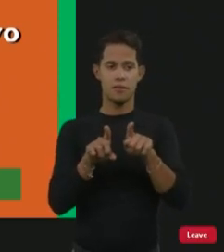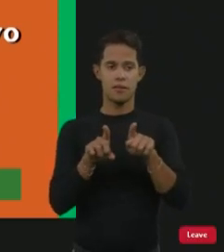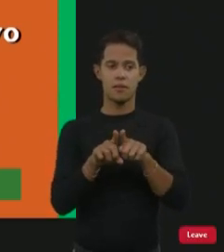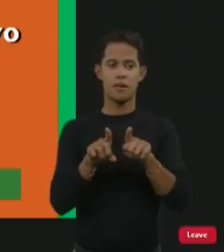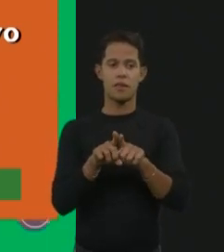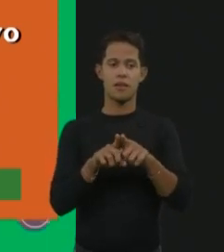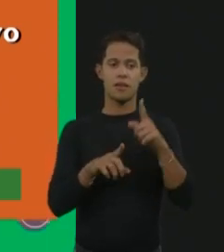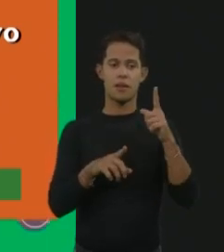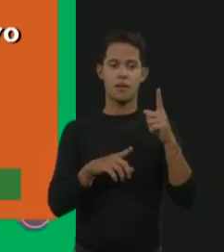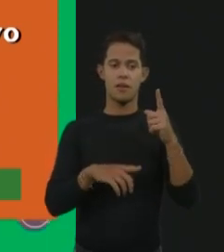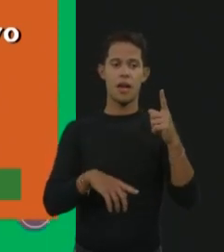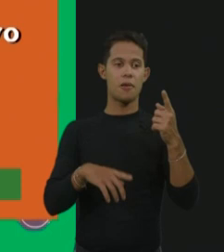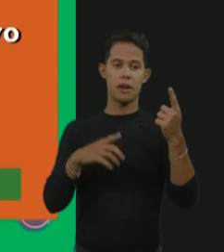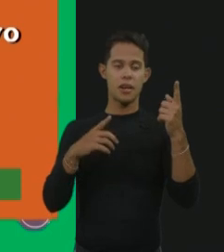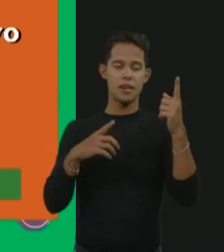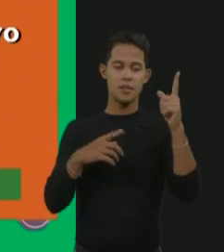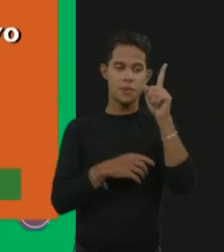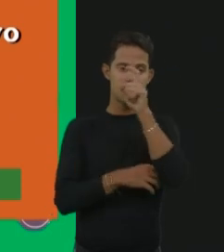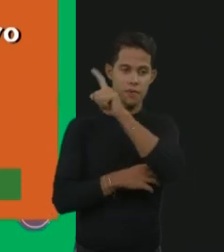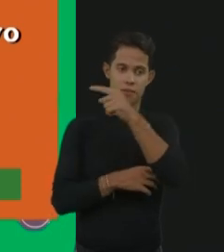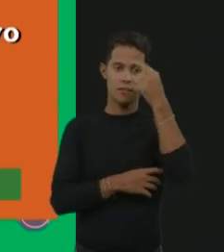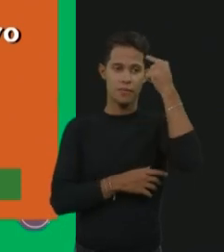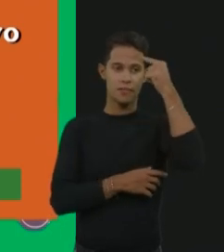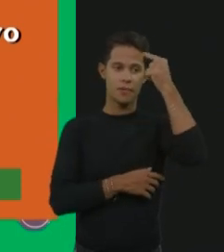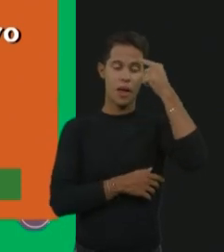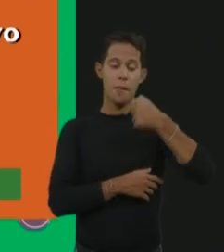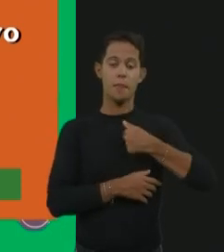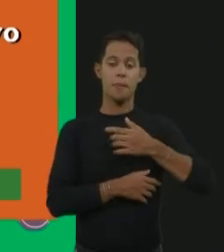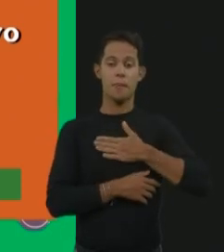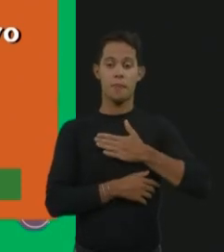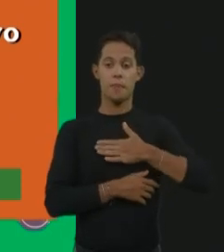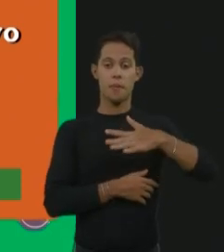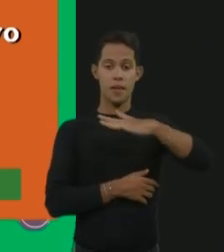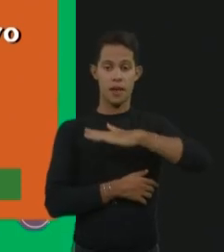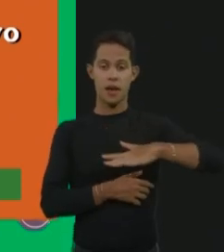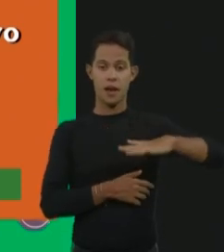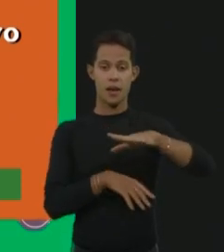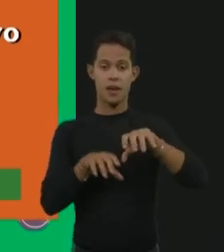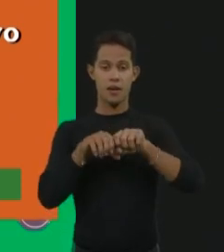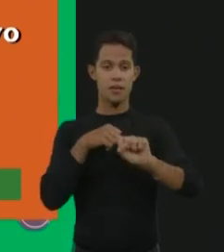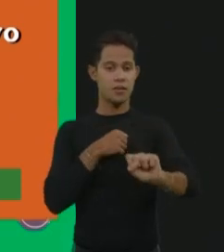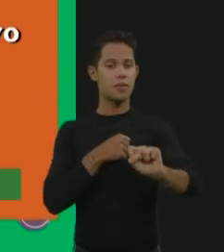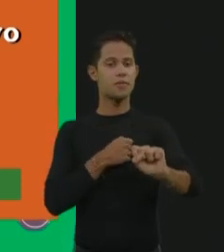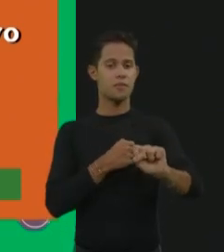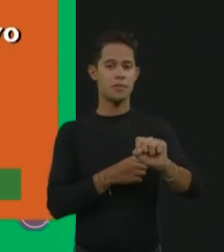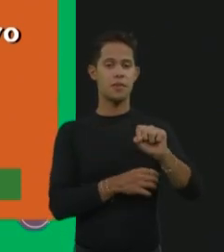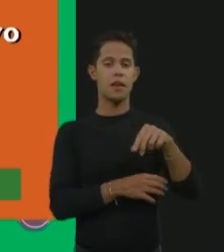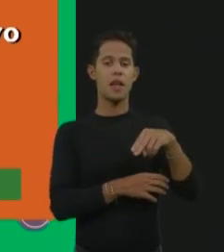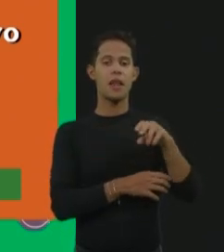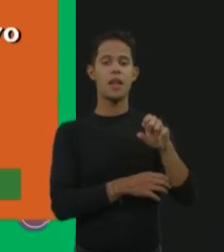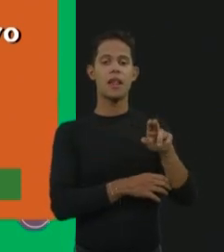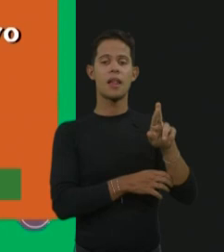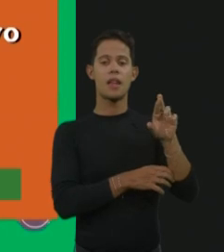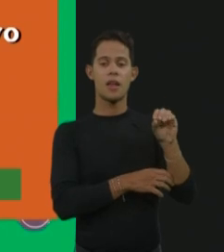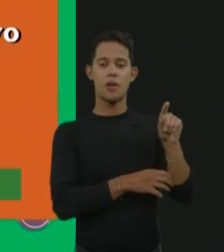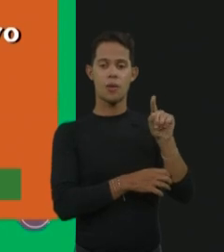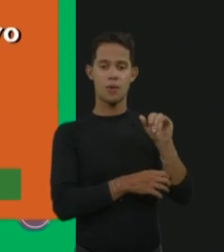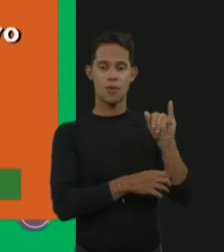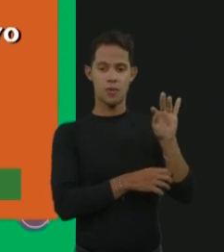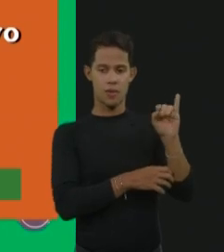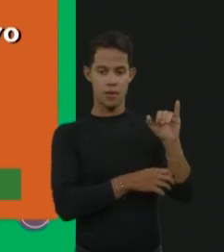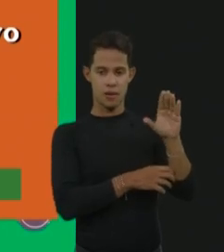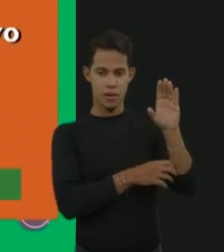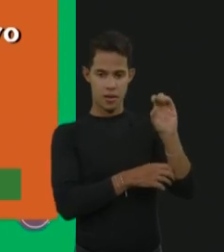pensar, né? A minha área de formação é em erros inatos, assim, e ainda assim, é difícil a gente pensar, porque são doenças muito